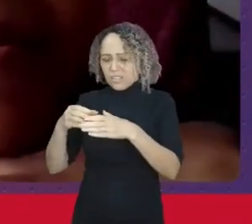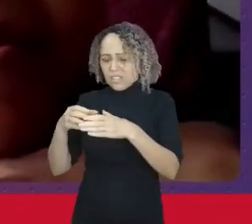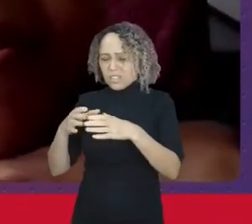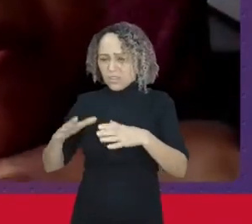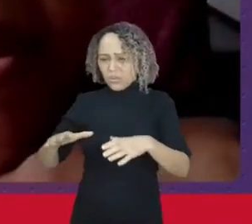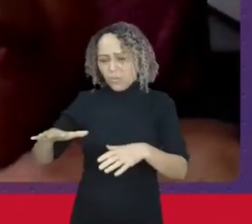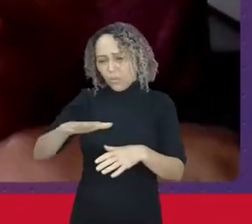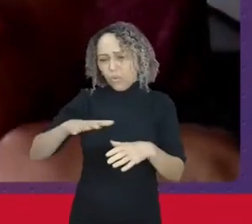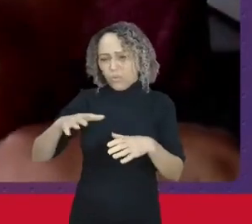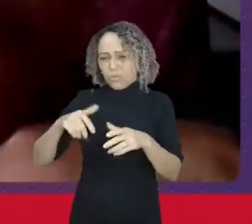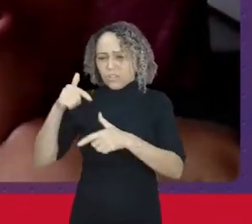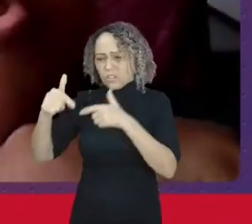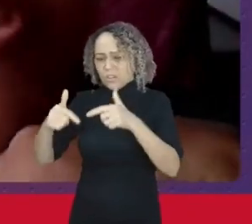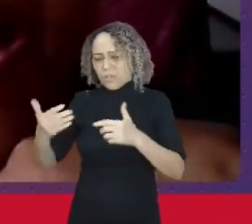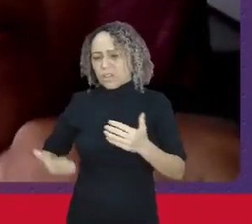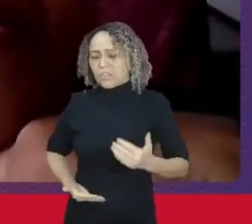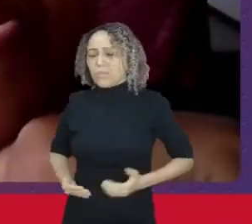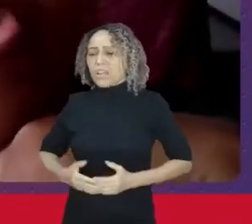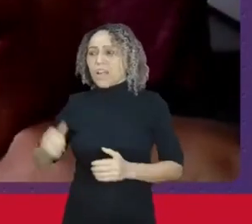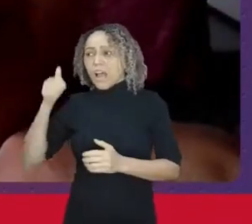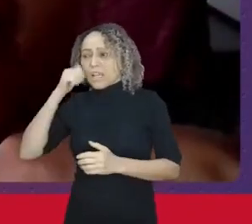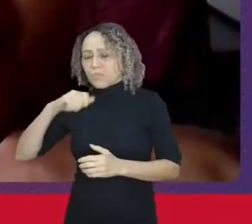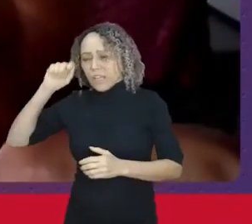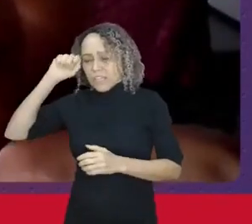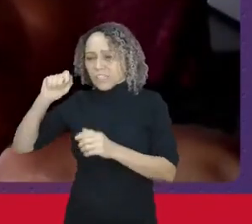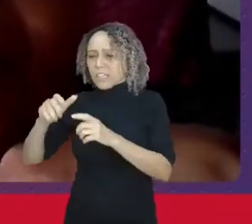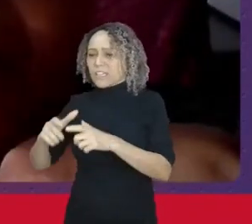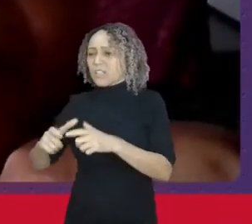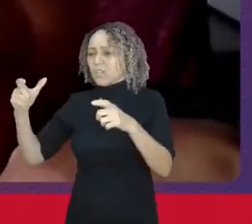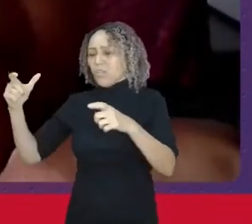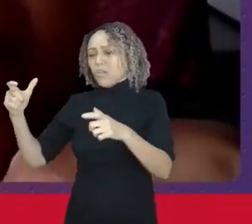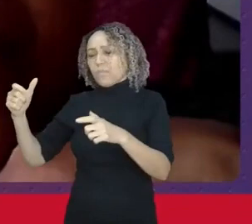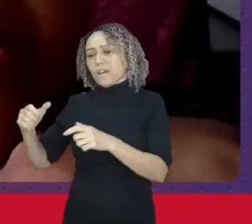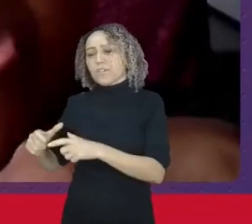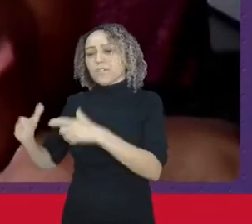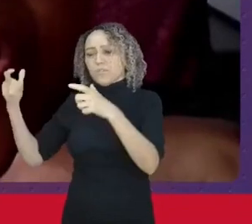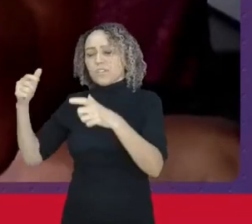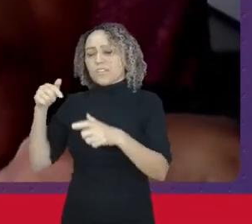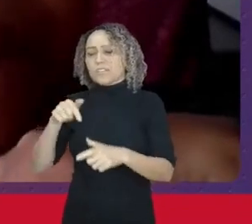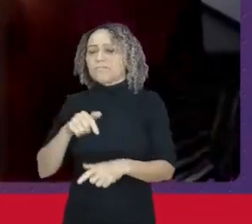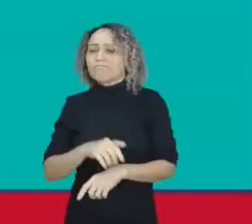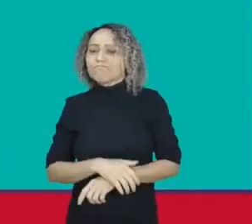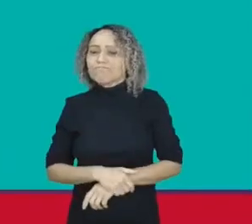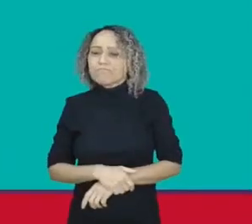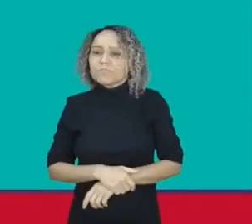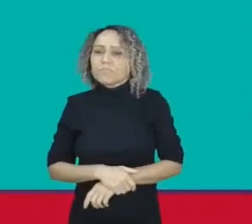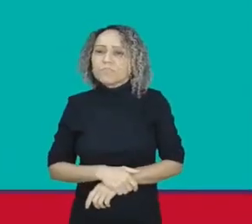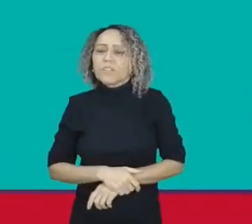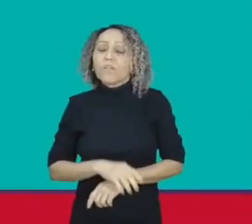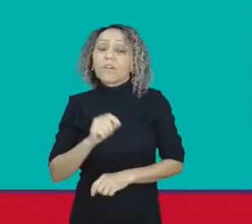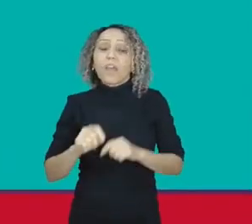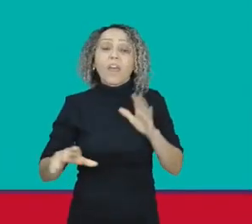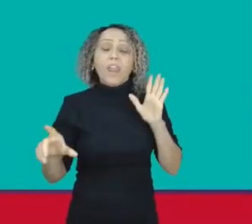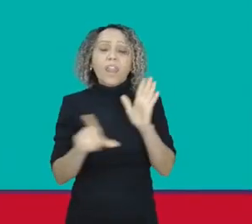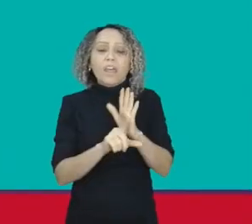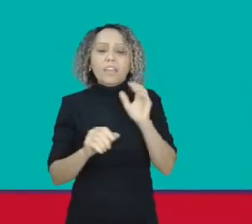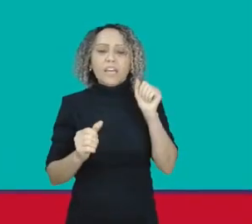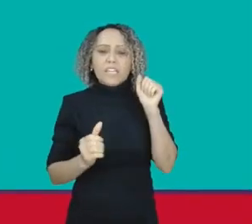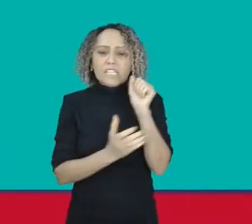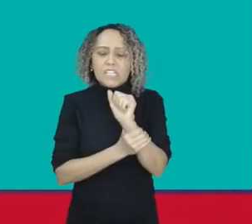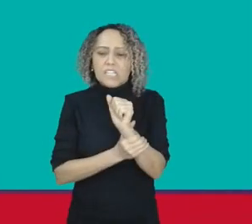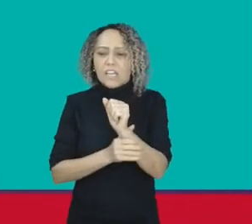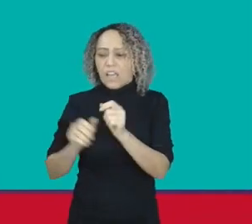2015 foram conquistadas leis que garantiam direitos às